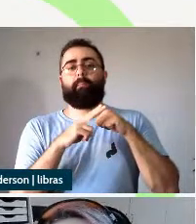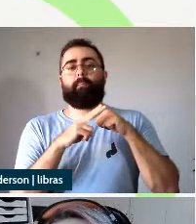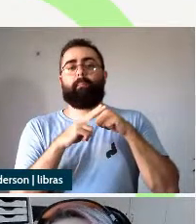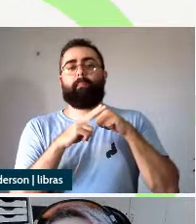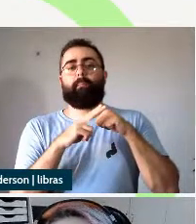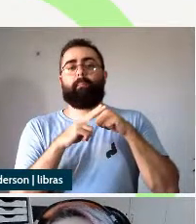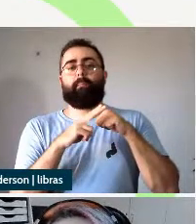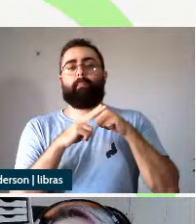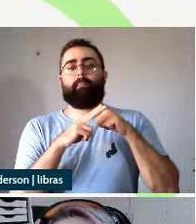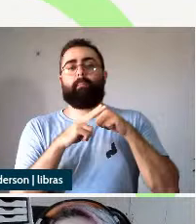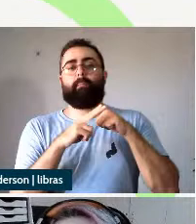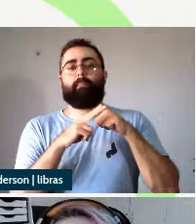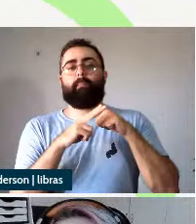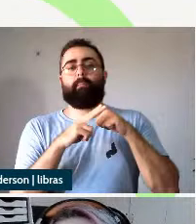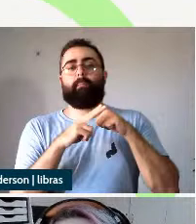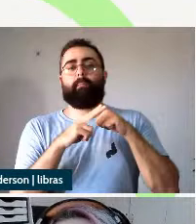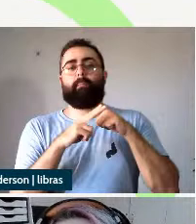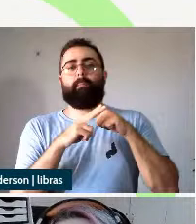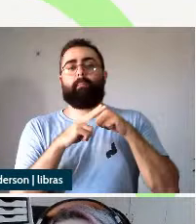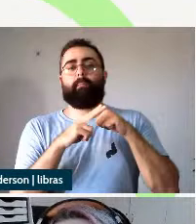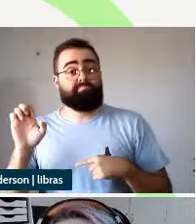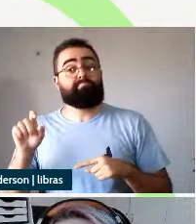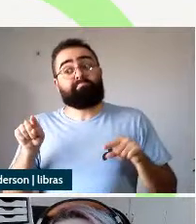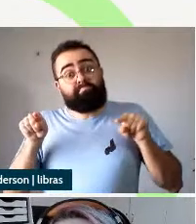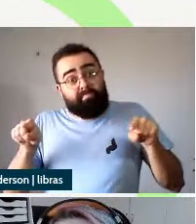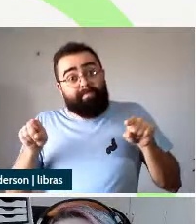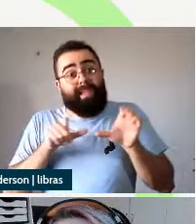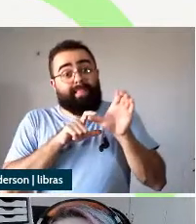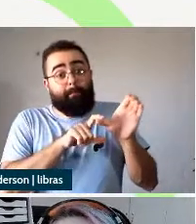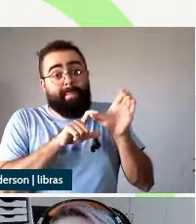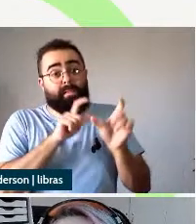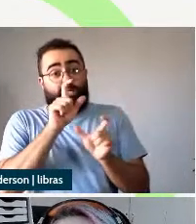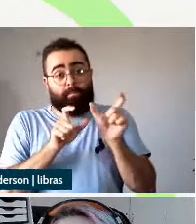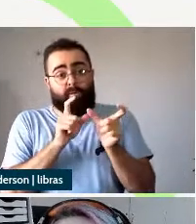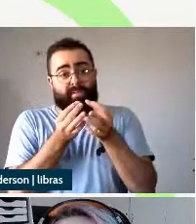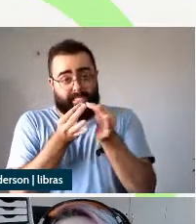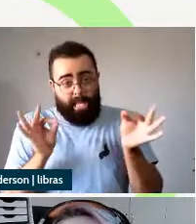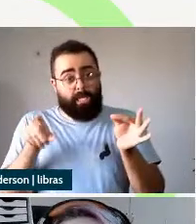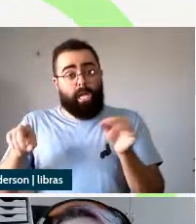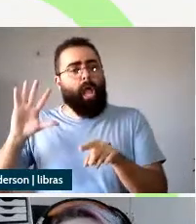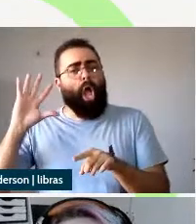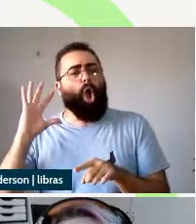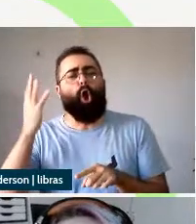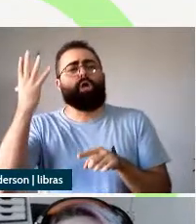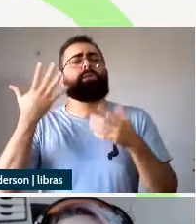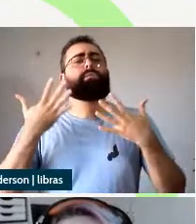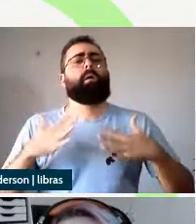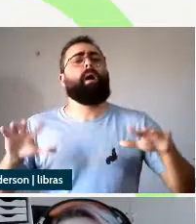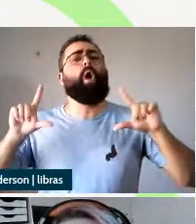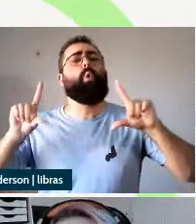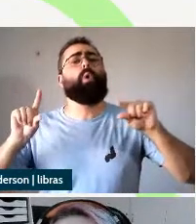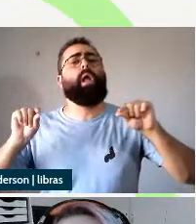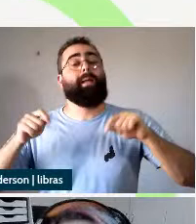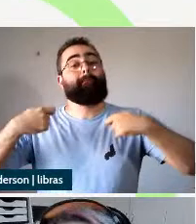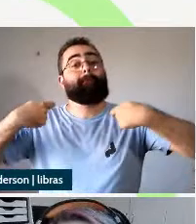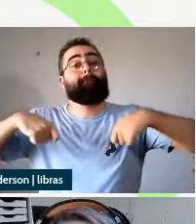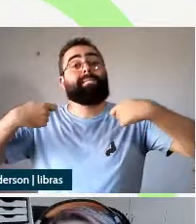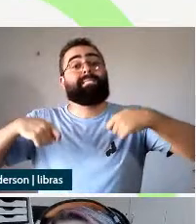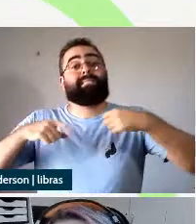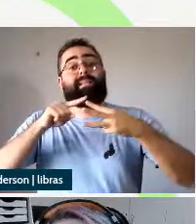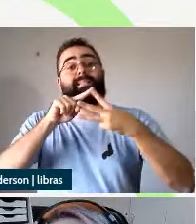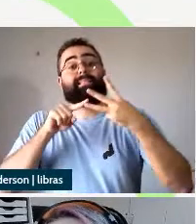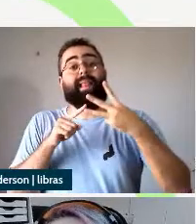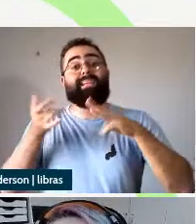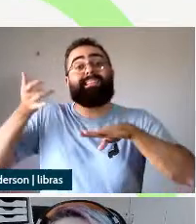dependência para ela correr da melhor forma possível ela precisa de três traços na checagem